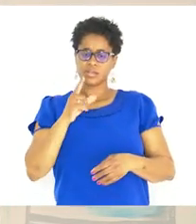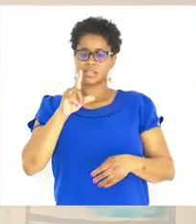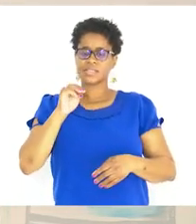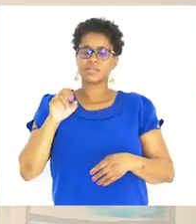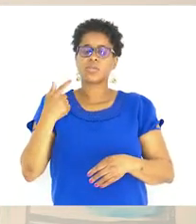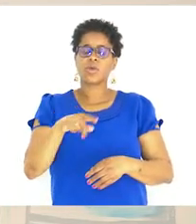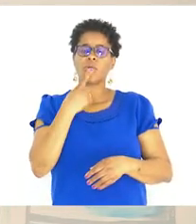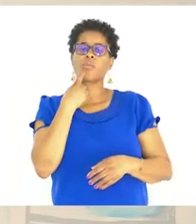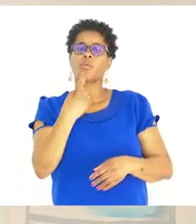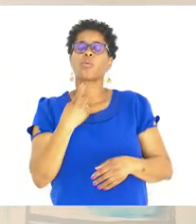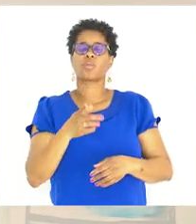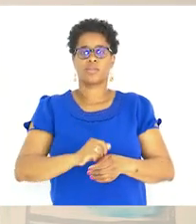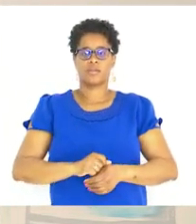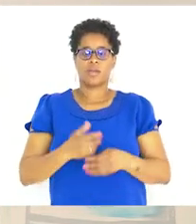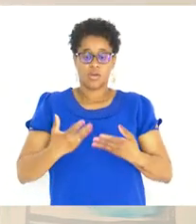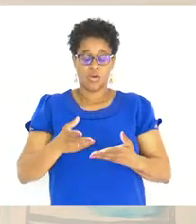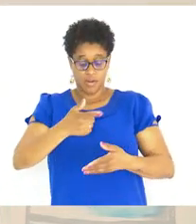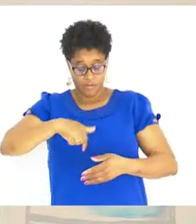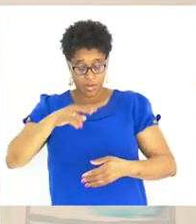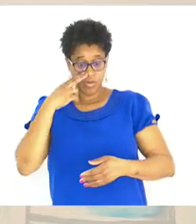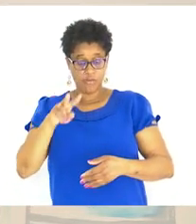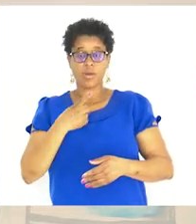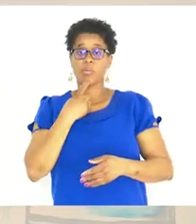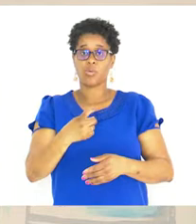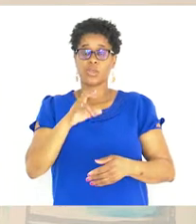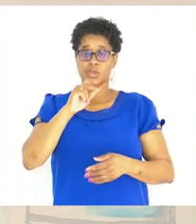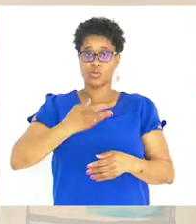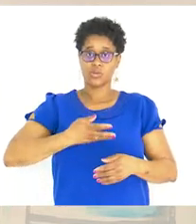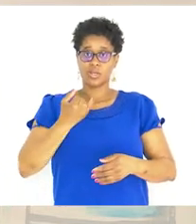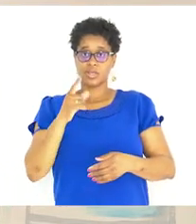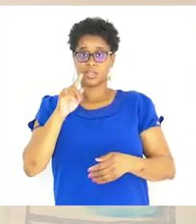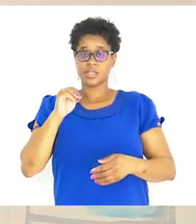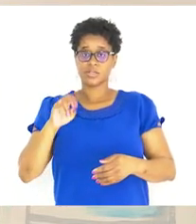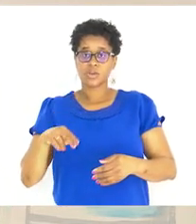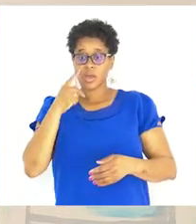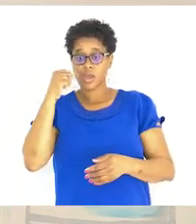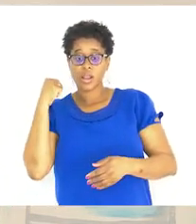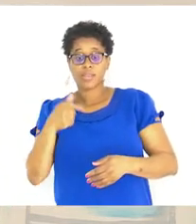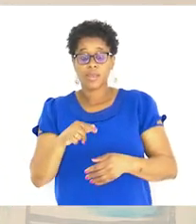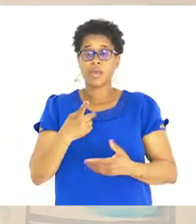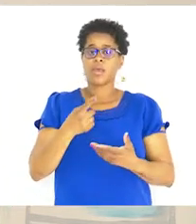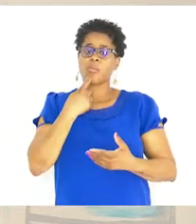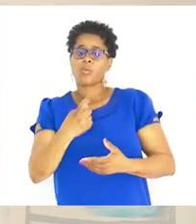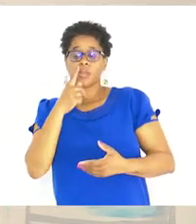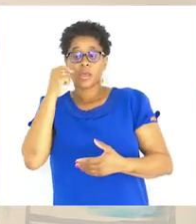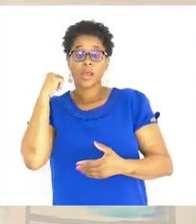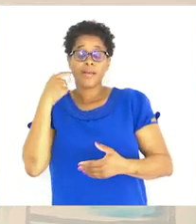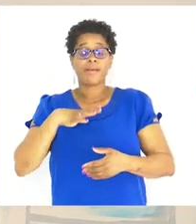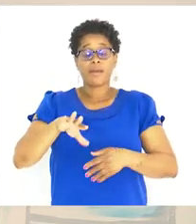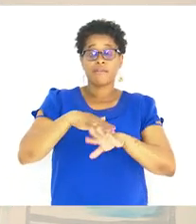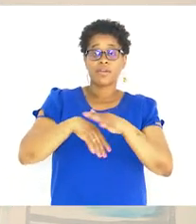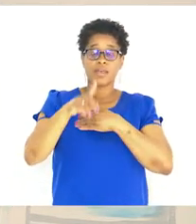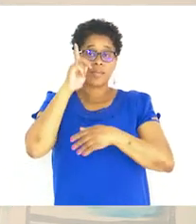pergunta Vamos agora ver A pergunta do Adilson Que ele tem A pergunta que ele quer fazer A